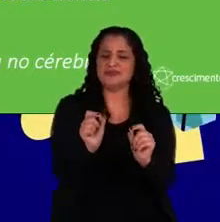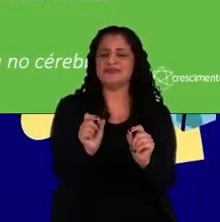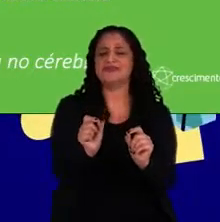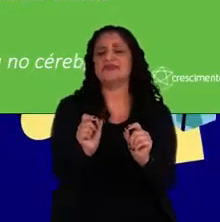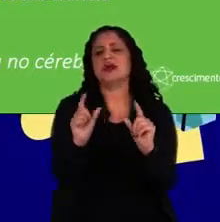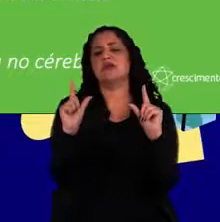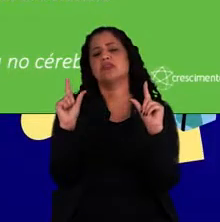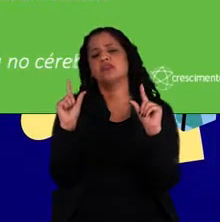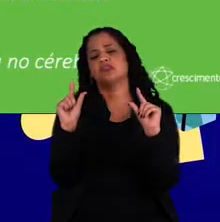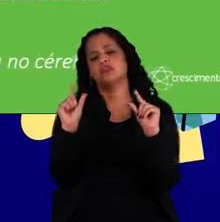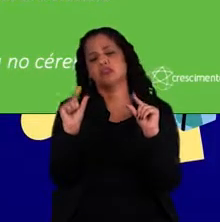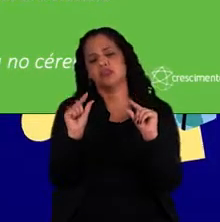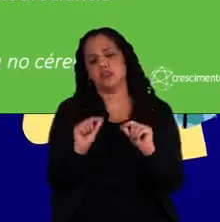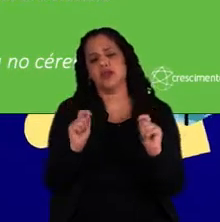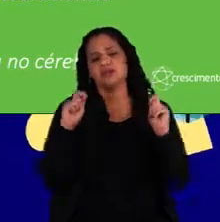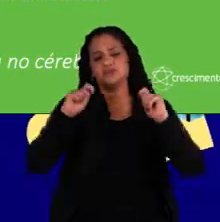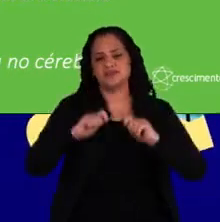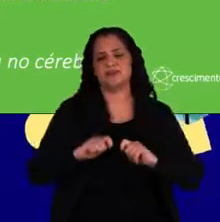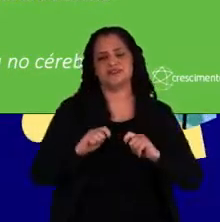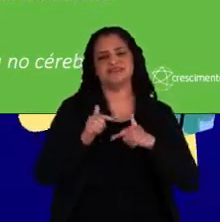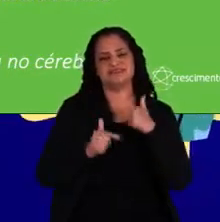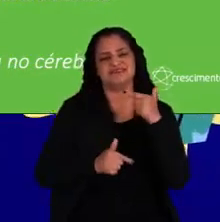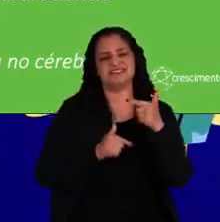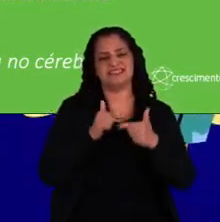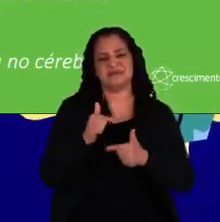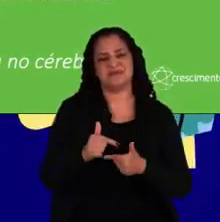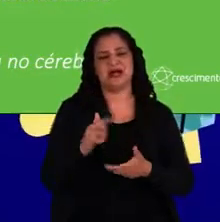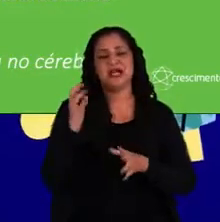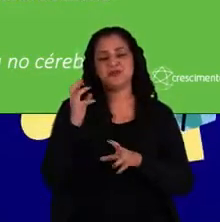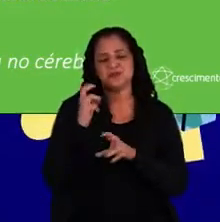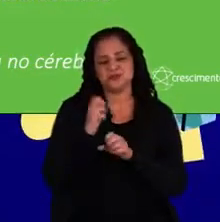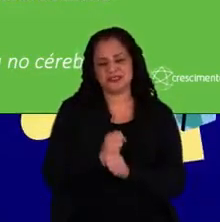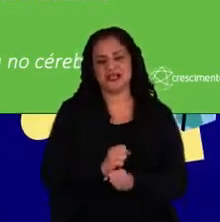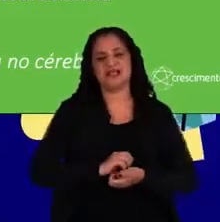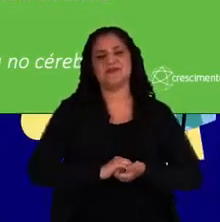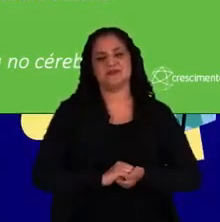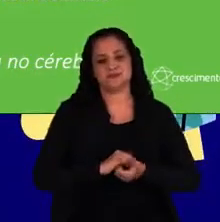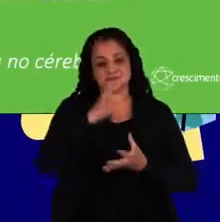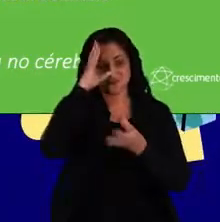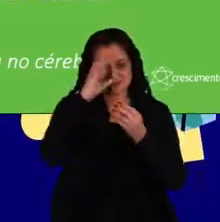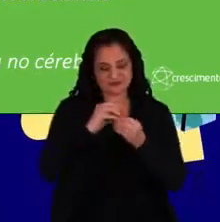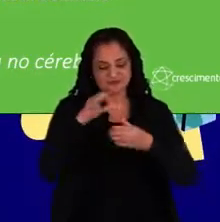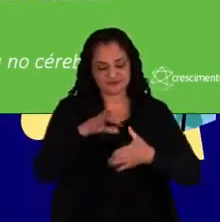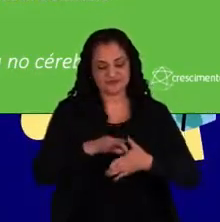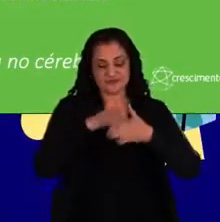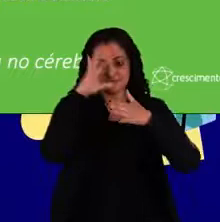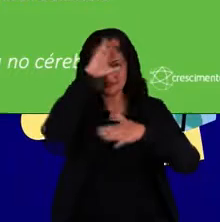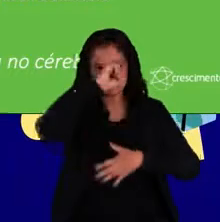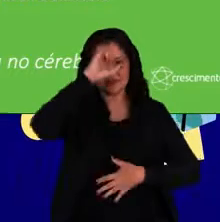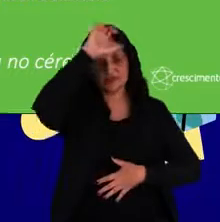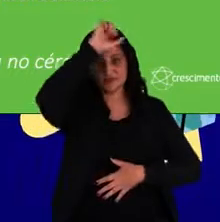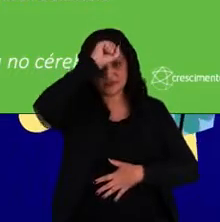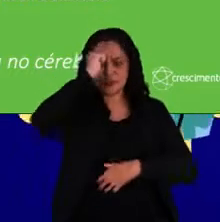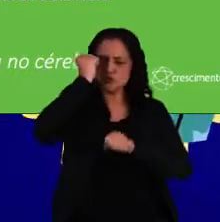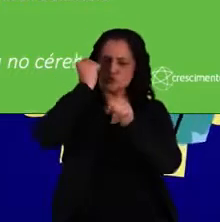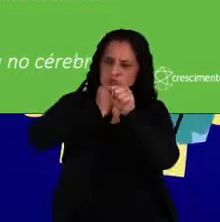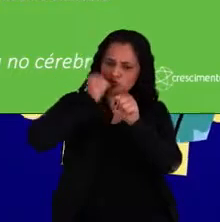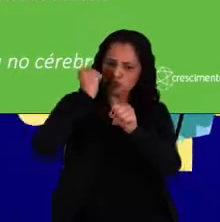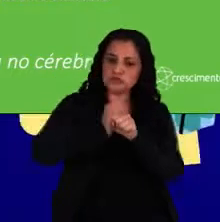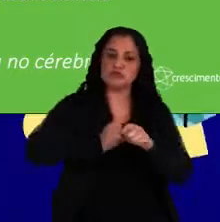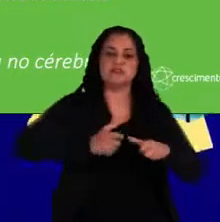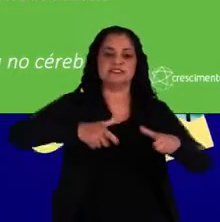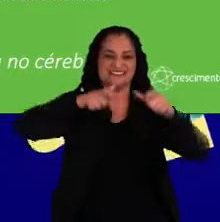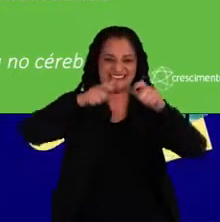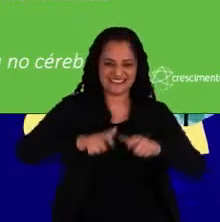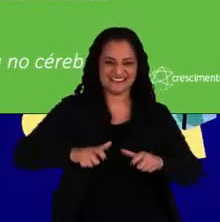diminuindo a capacidade de entrega. Então, a liderança, ela deve aprender a construir